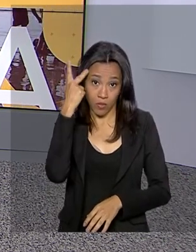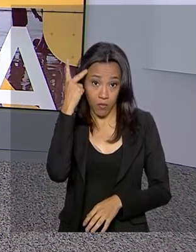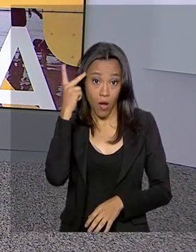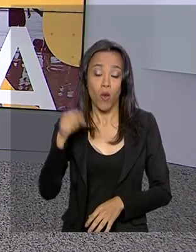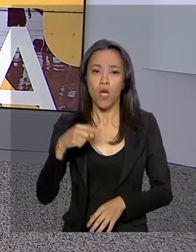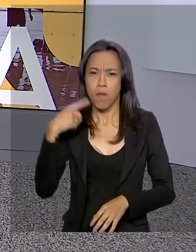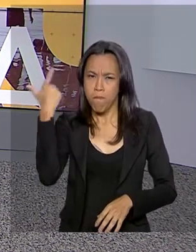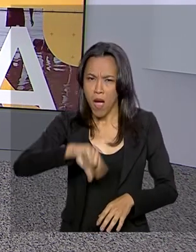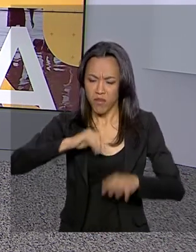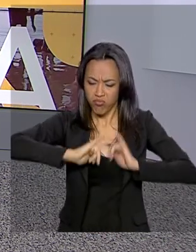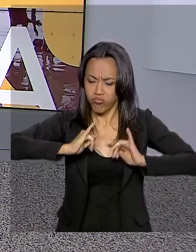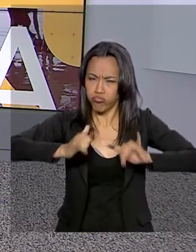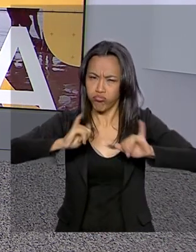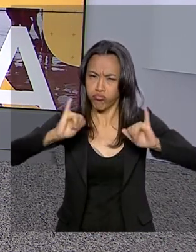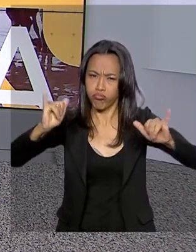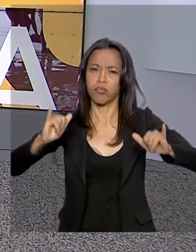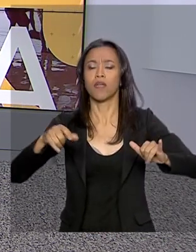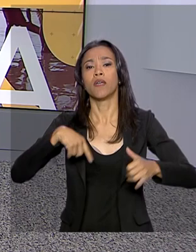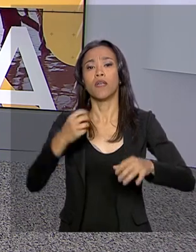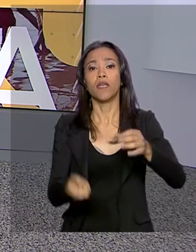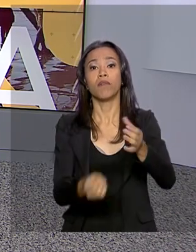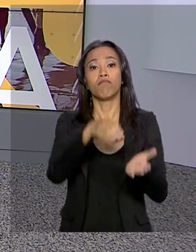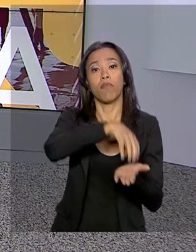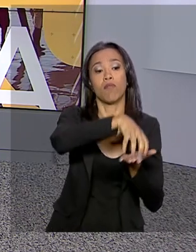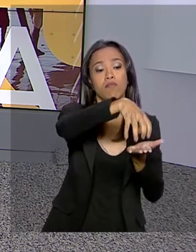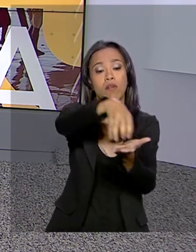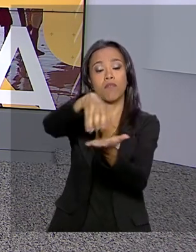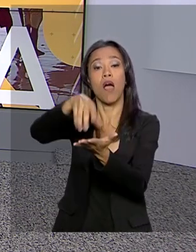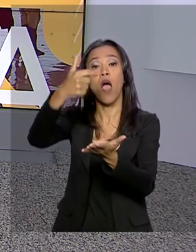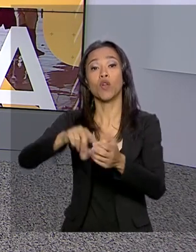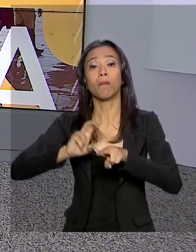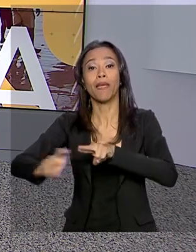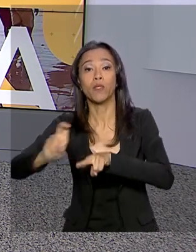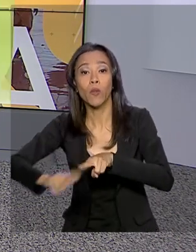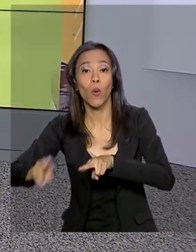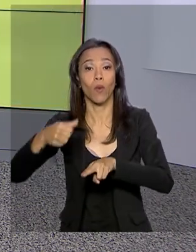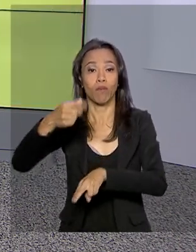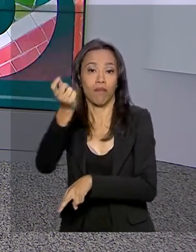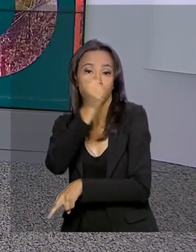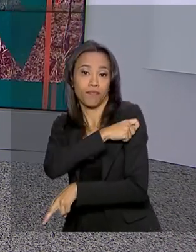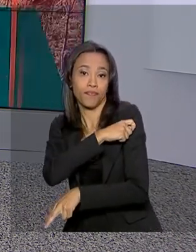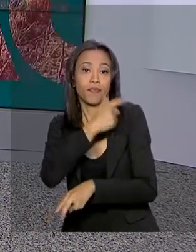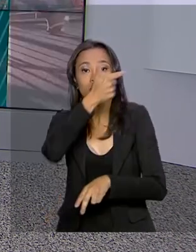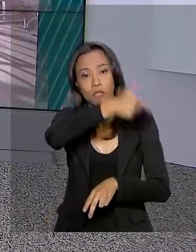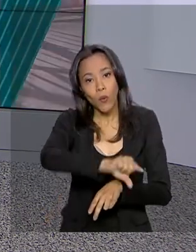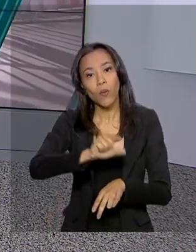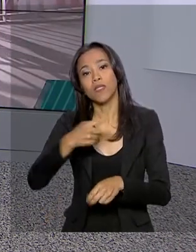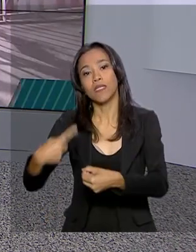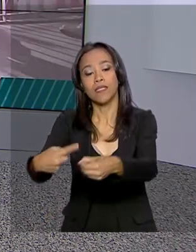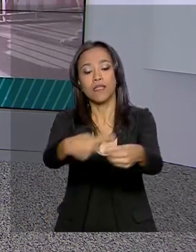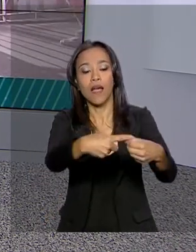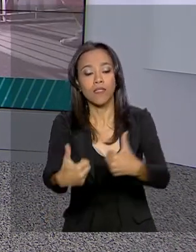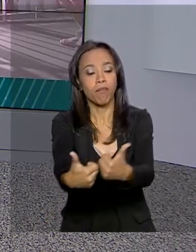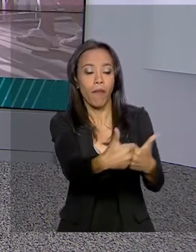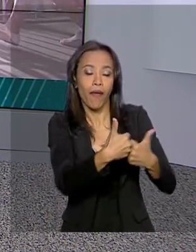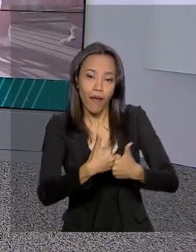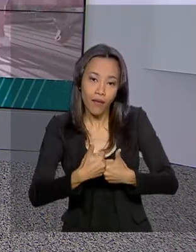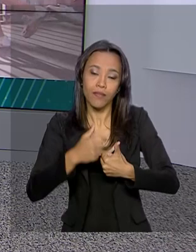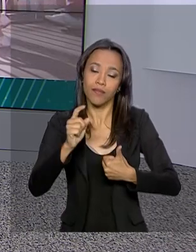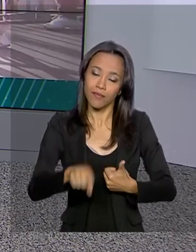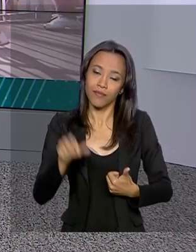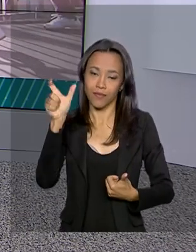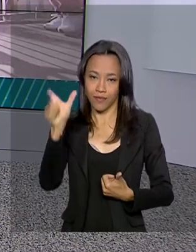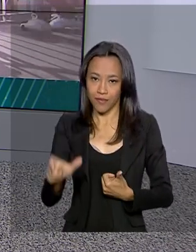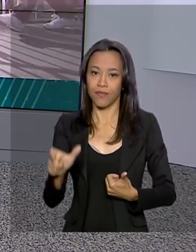campanha e instalou postos de vacinação em terminais de metrô e trens na capital e em cidades do entorno. O repórter Dimas